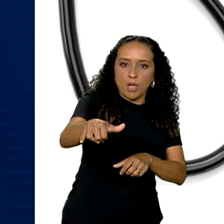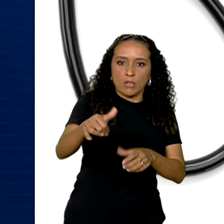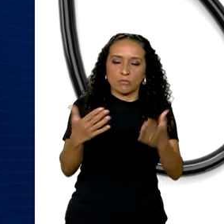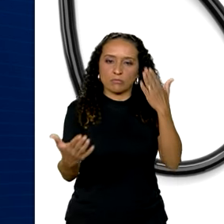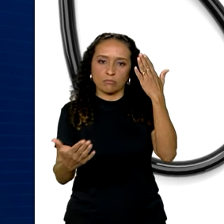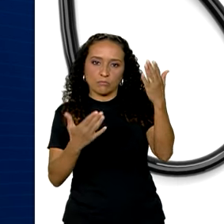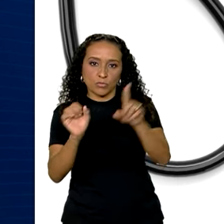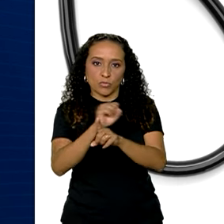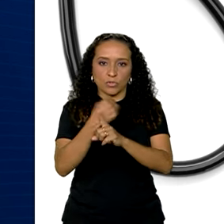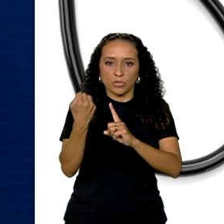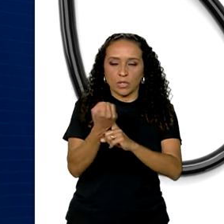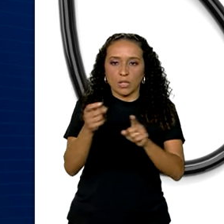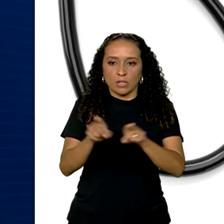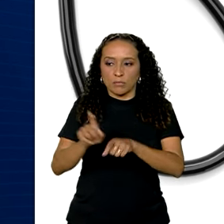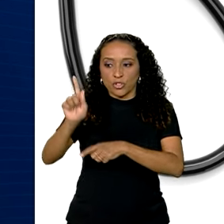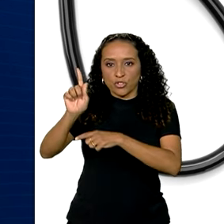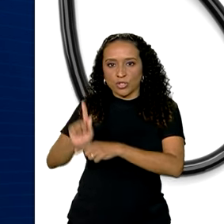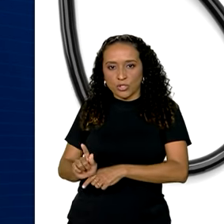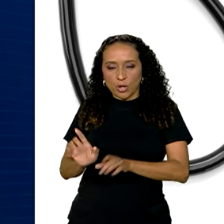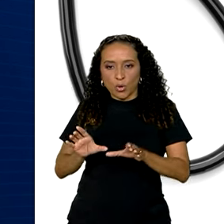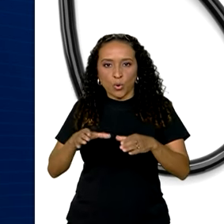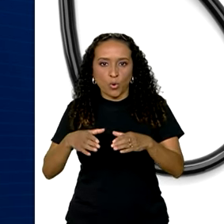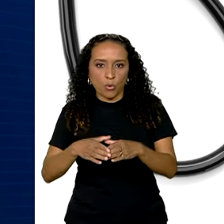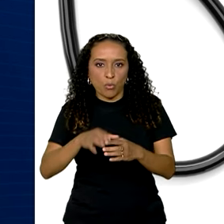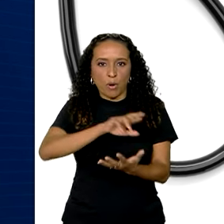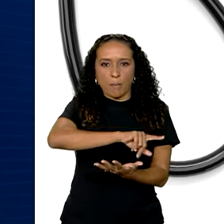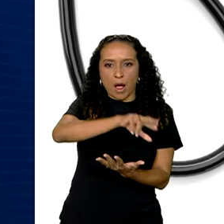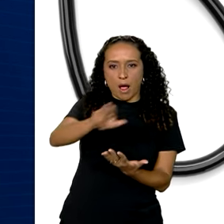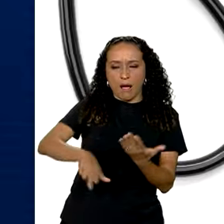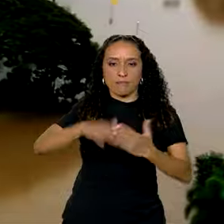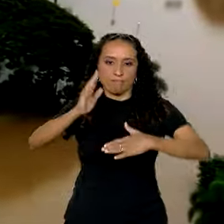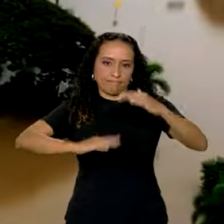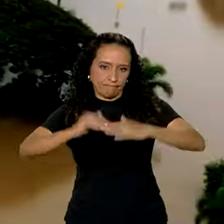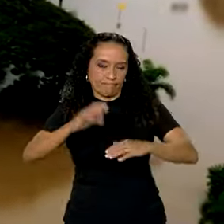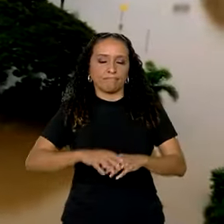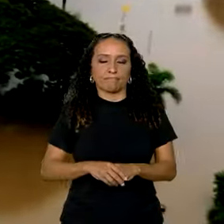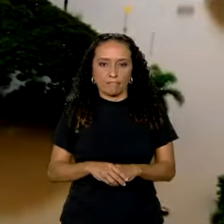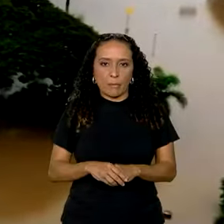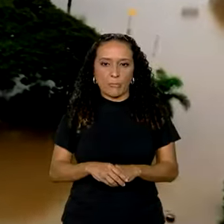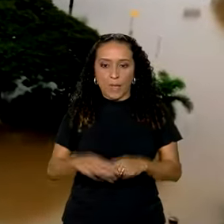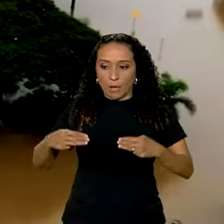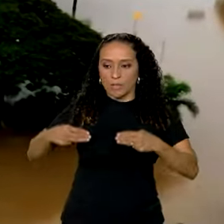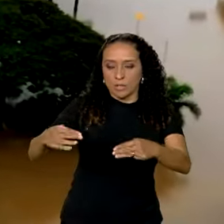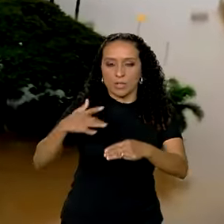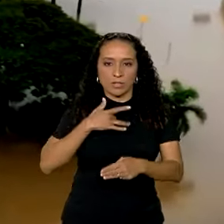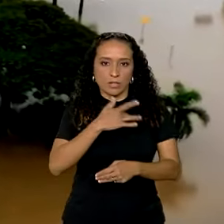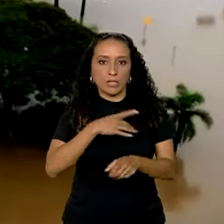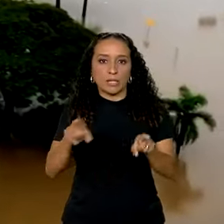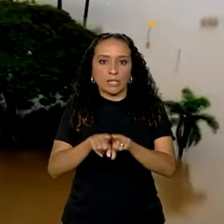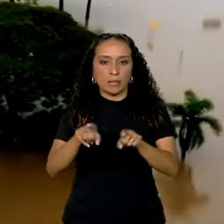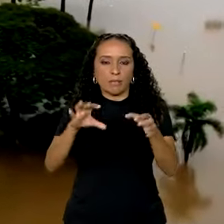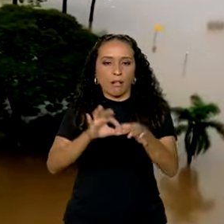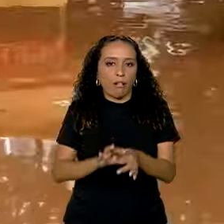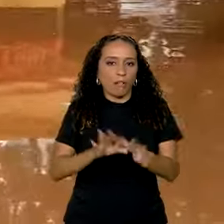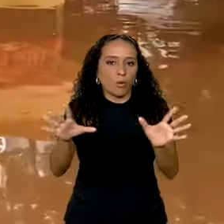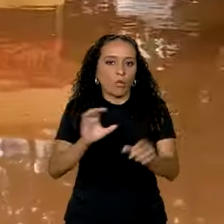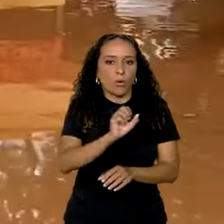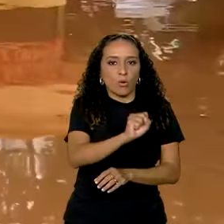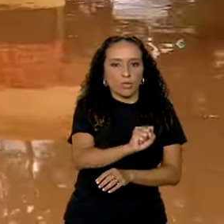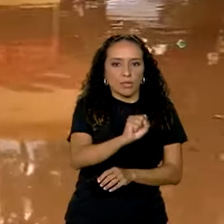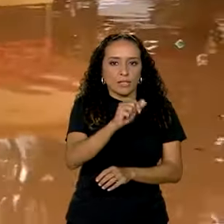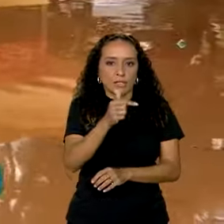psicossociais, digestão e equipes multiprofissionais. O Ministério da Saúde também está liberando R